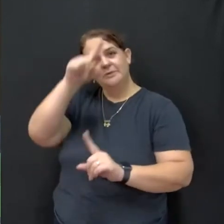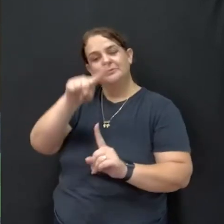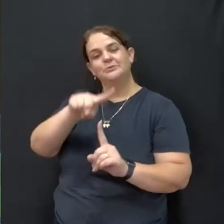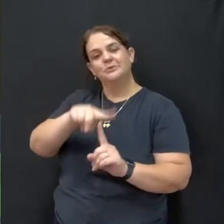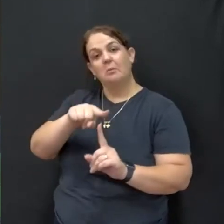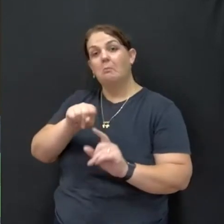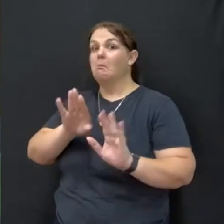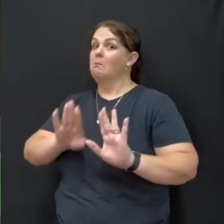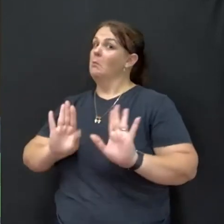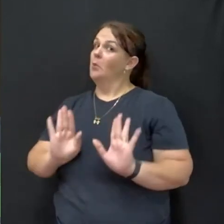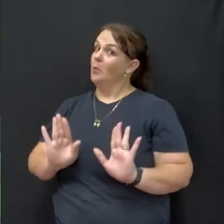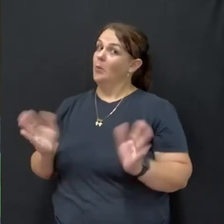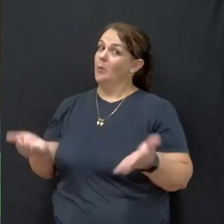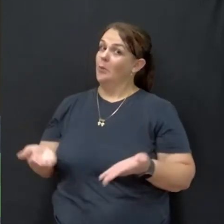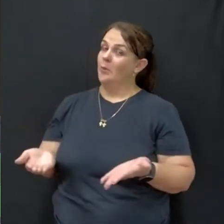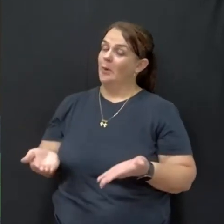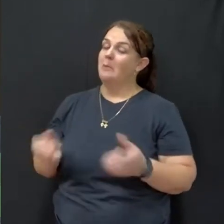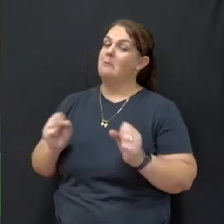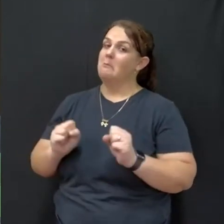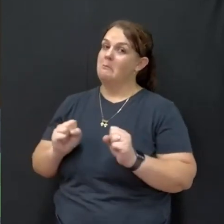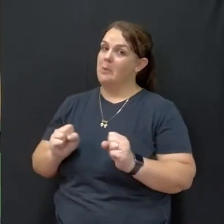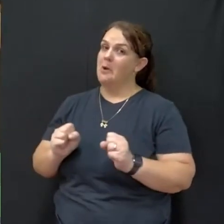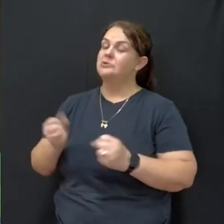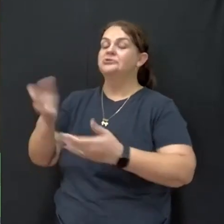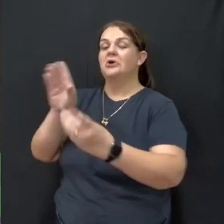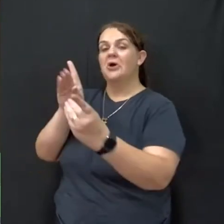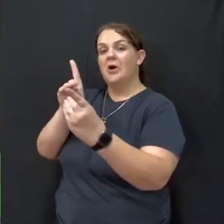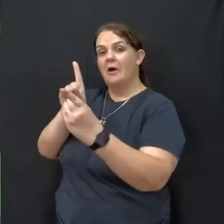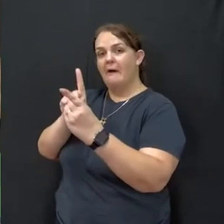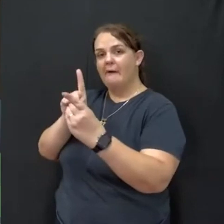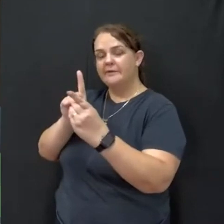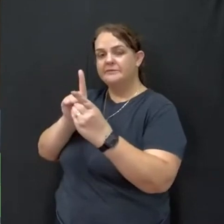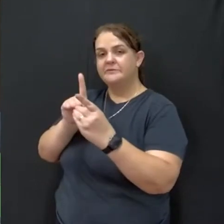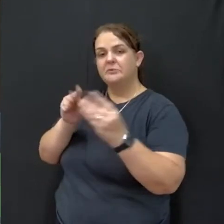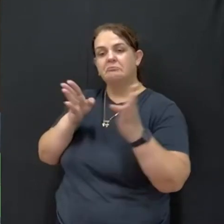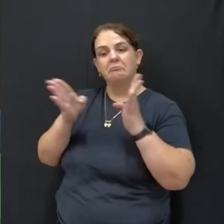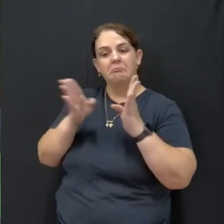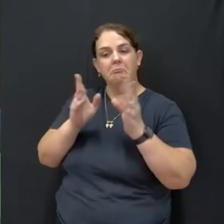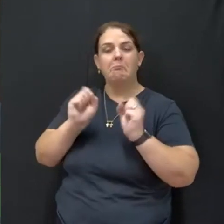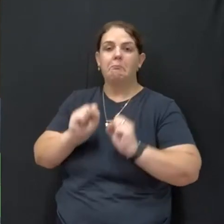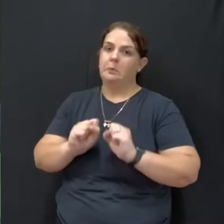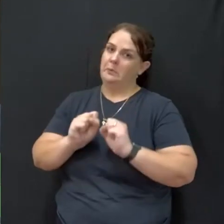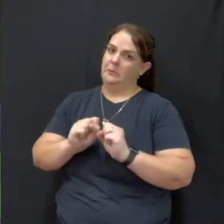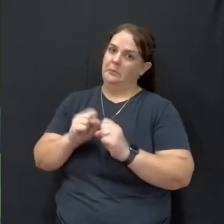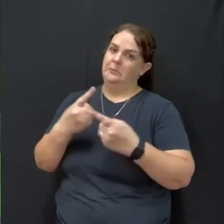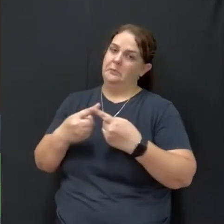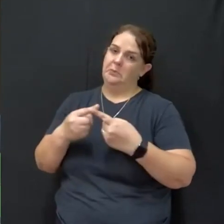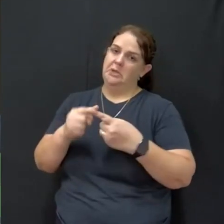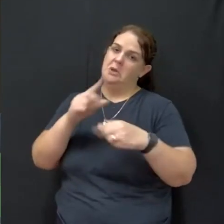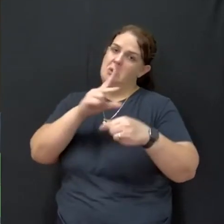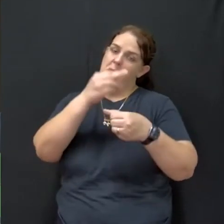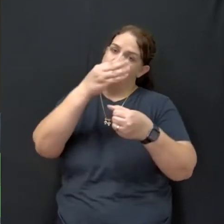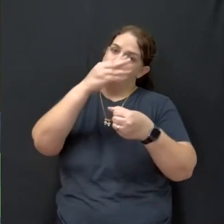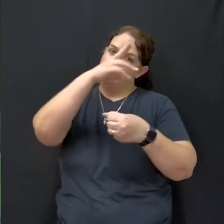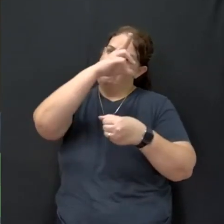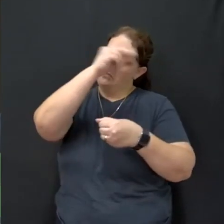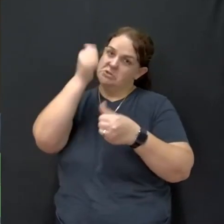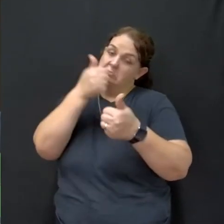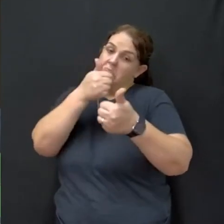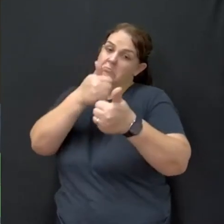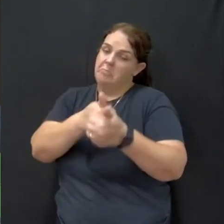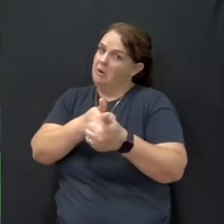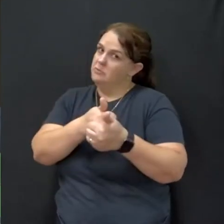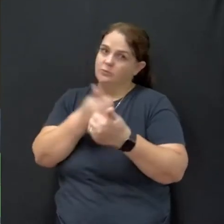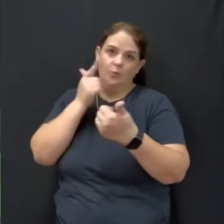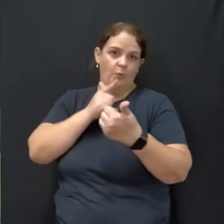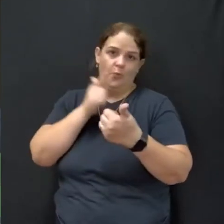por enquanto, pode estar atendendo na medida do possível, já que muitos municípios por aí não